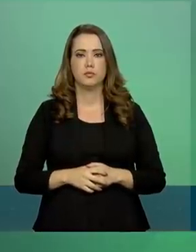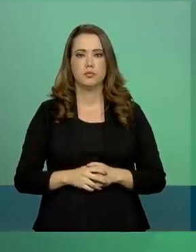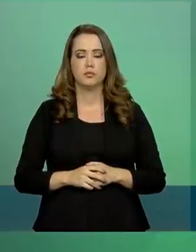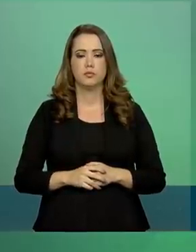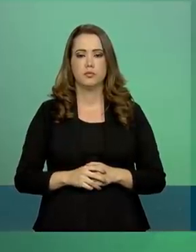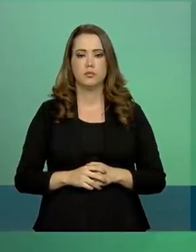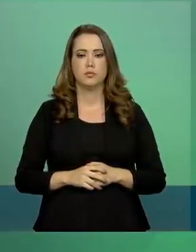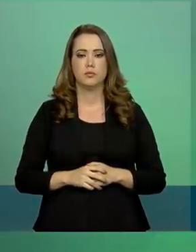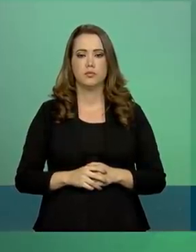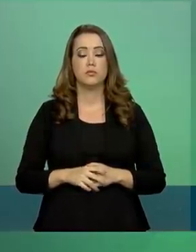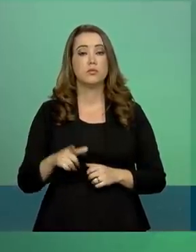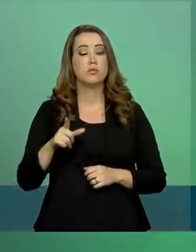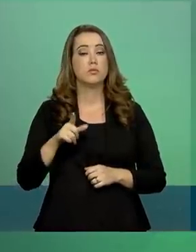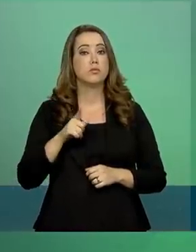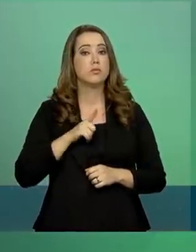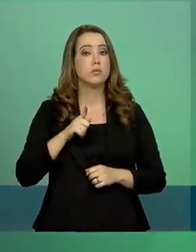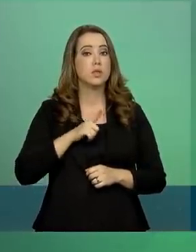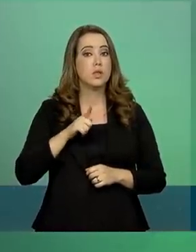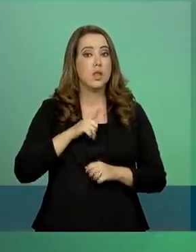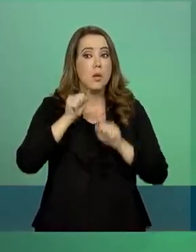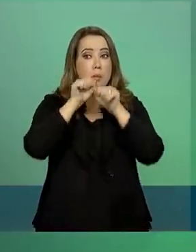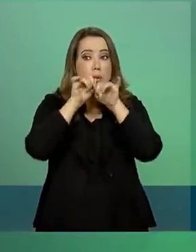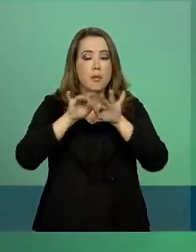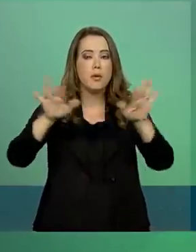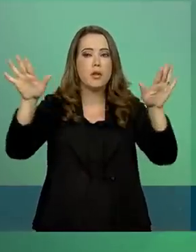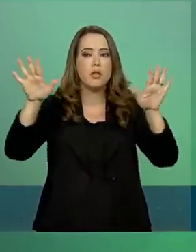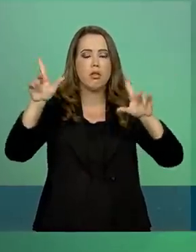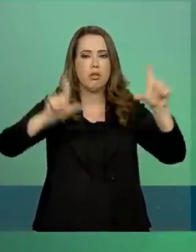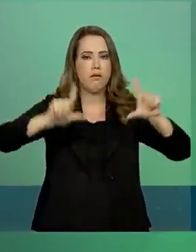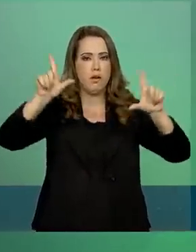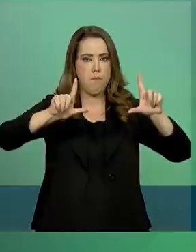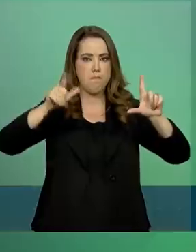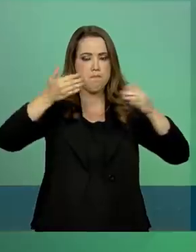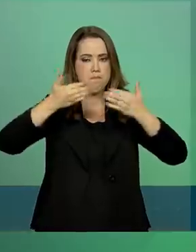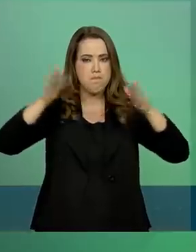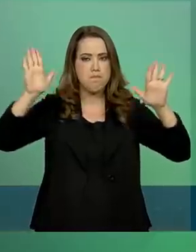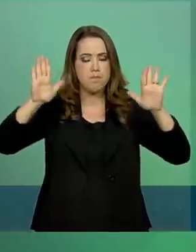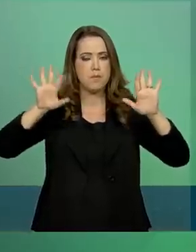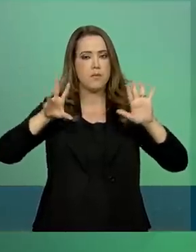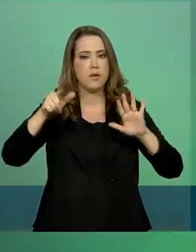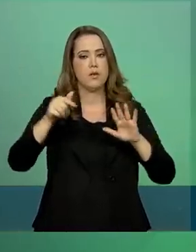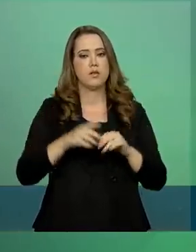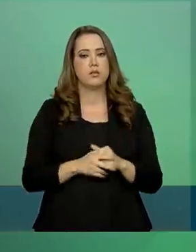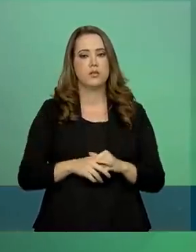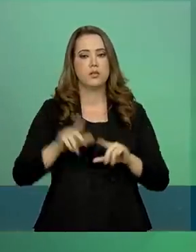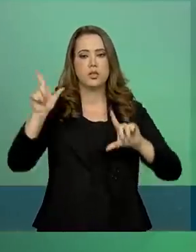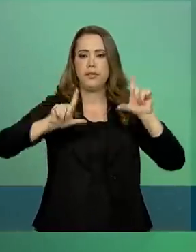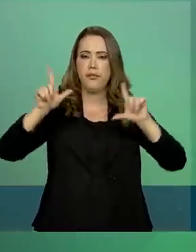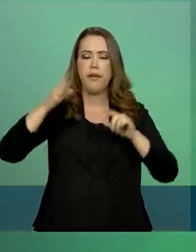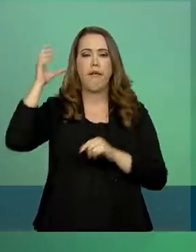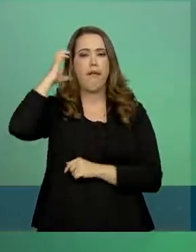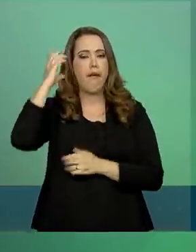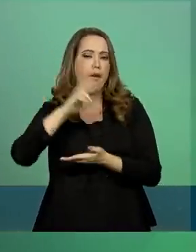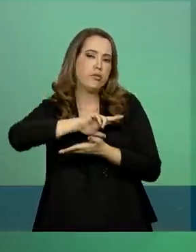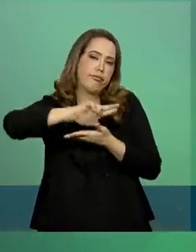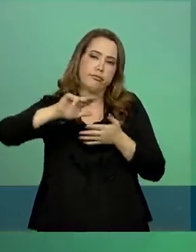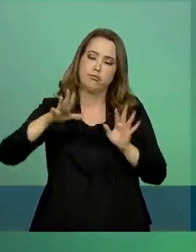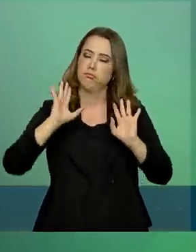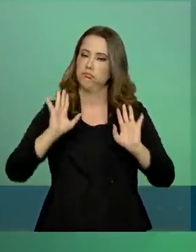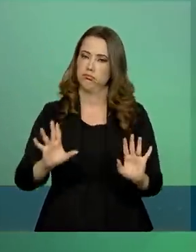Sim, e há previsão disso? Cadeia nacional em TV aberta. TV aberta, rádio, etc, etc.